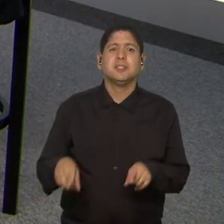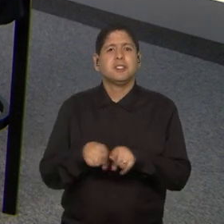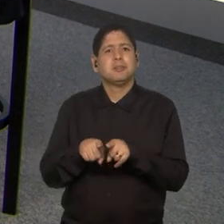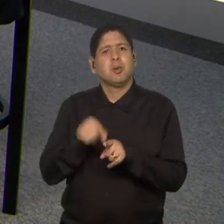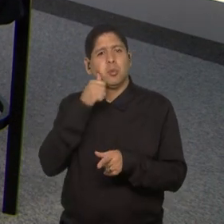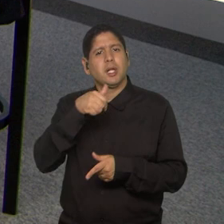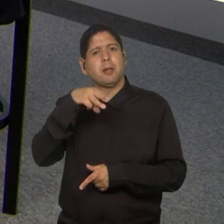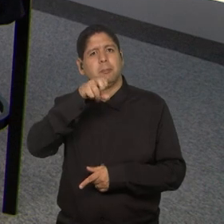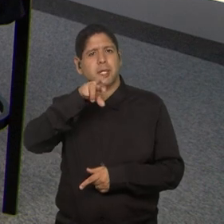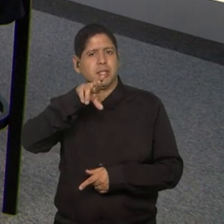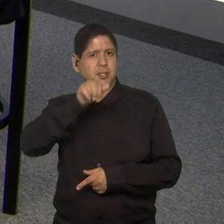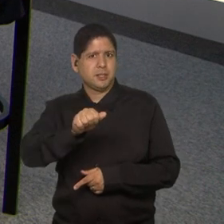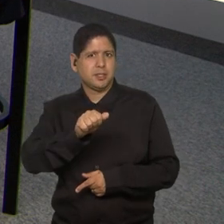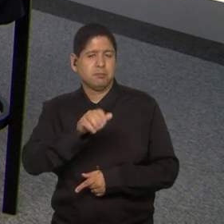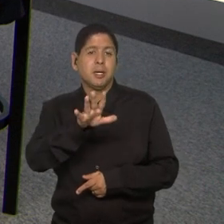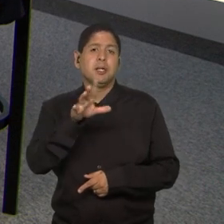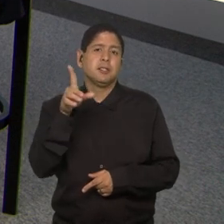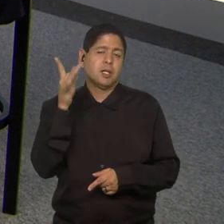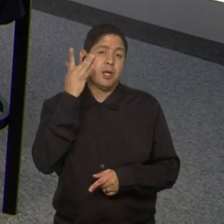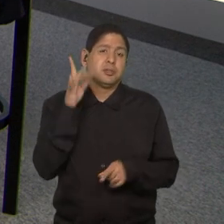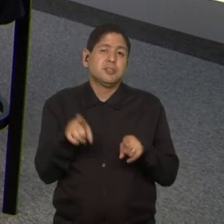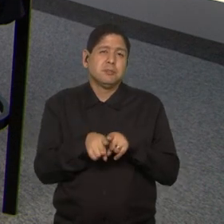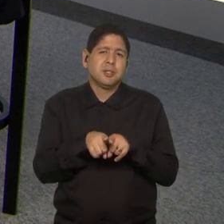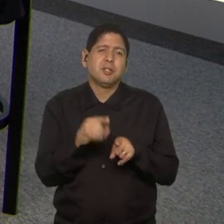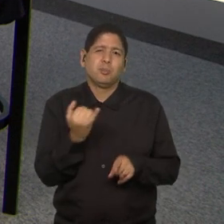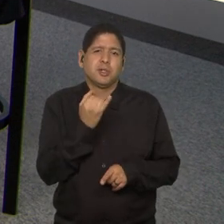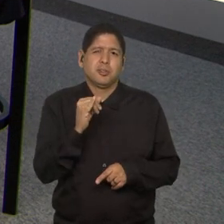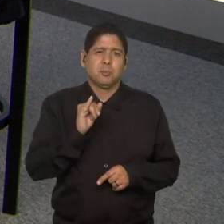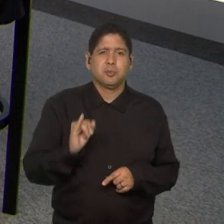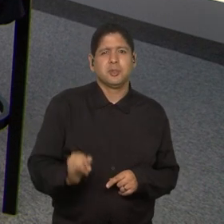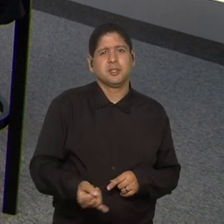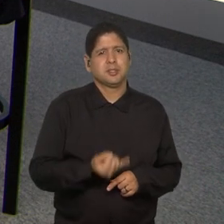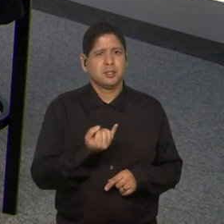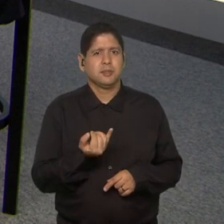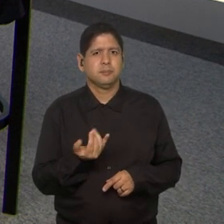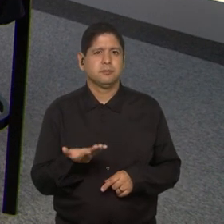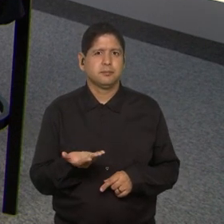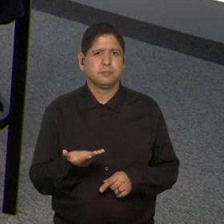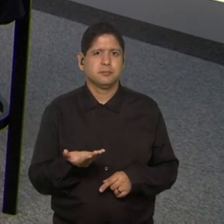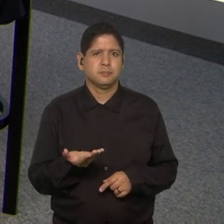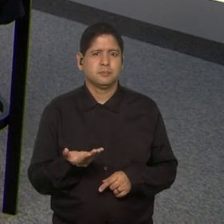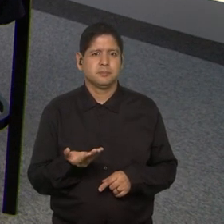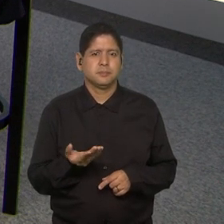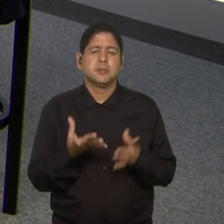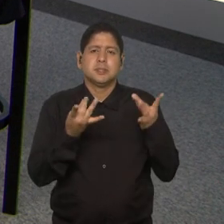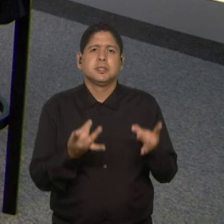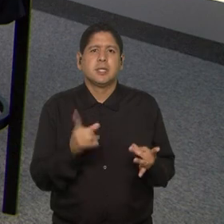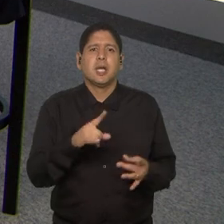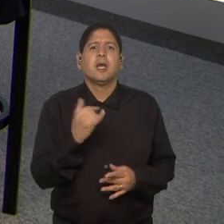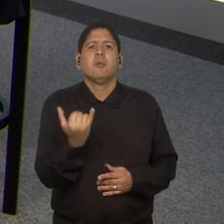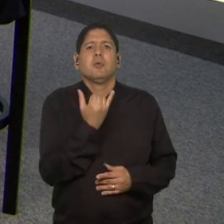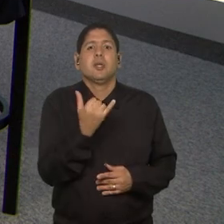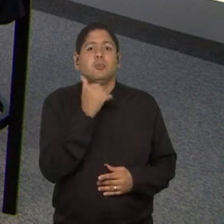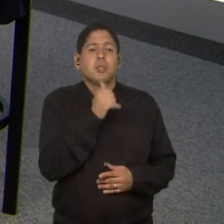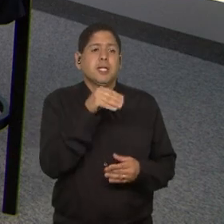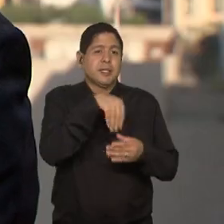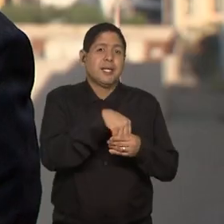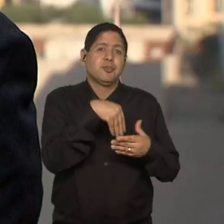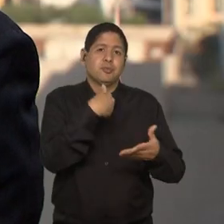ministra e pela Maíra. Acho também importante aproveitar e destacar a importância da mulher